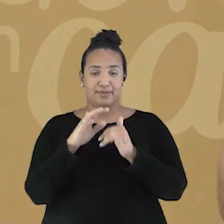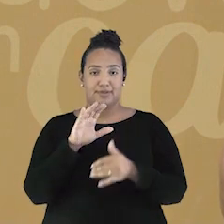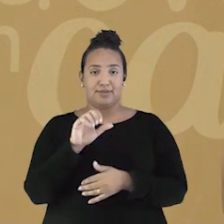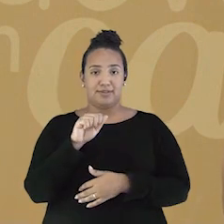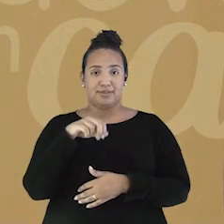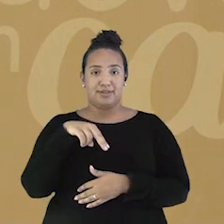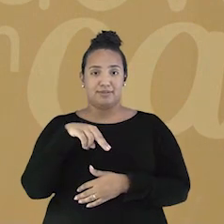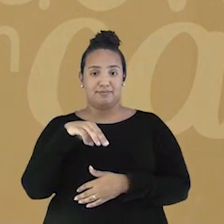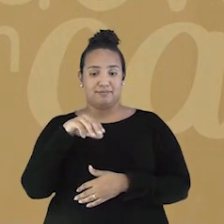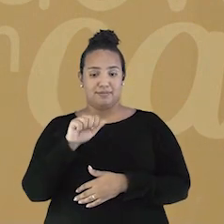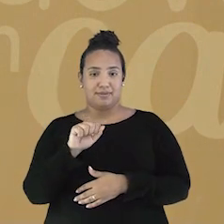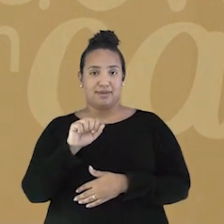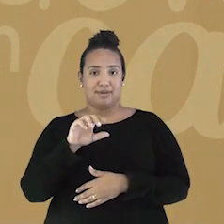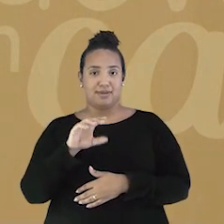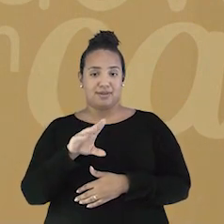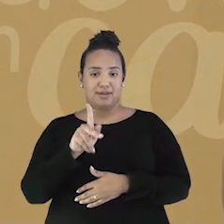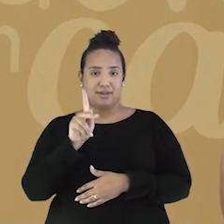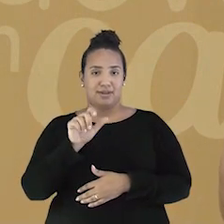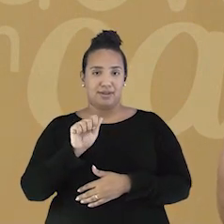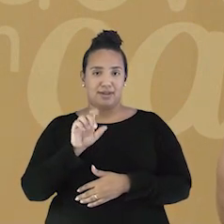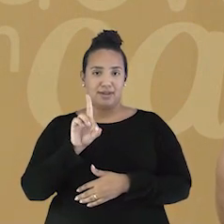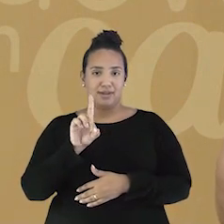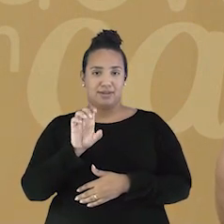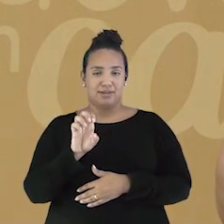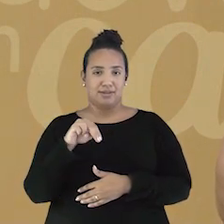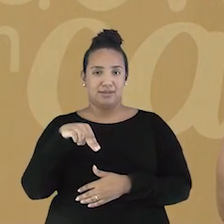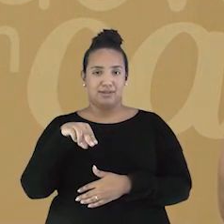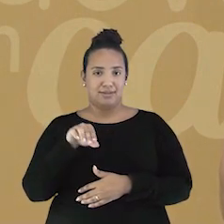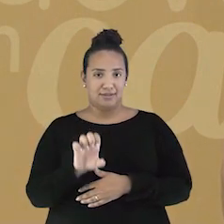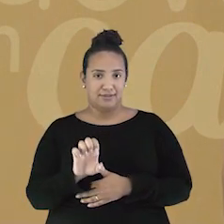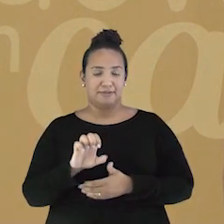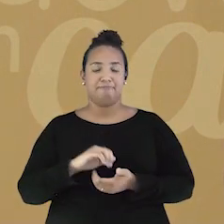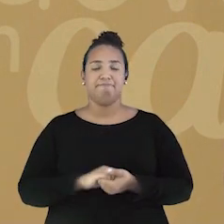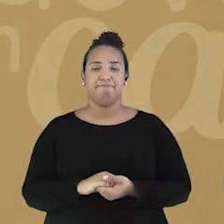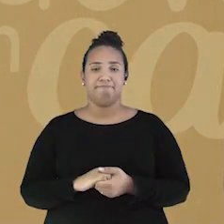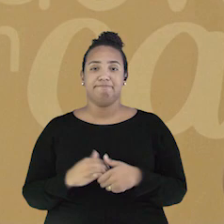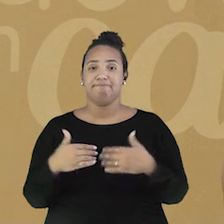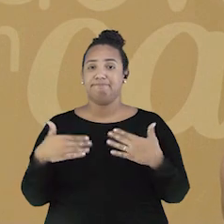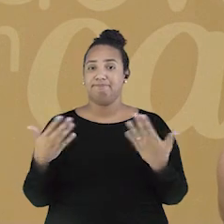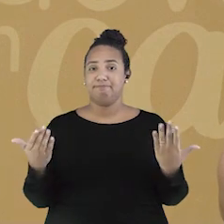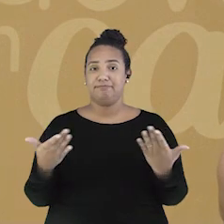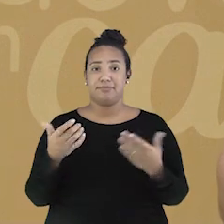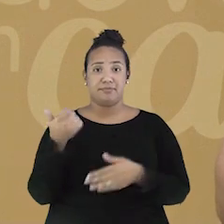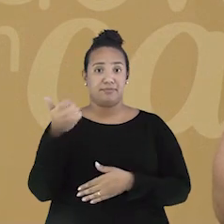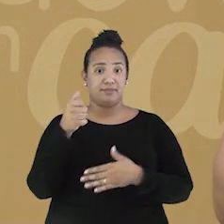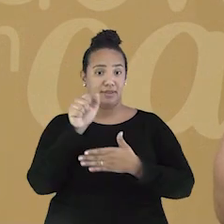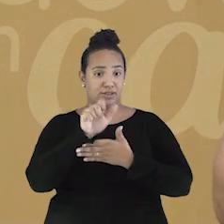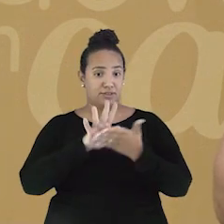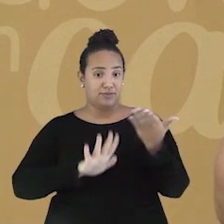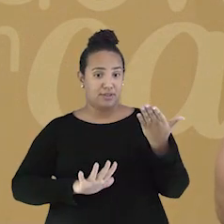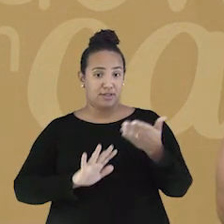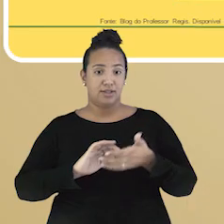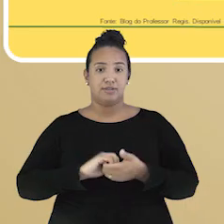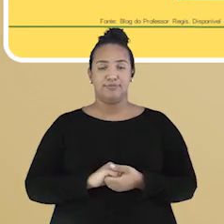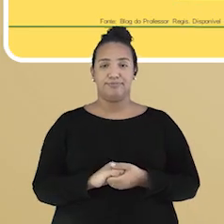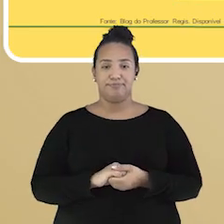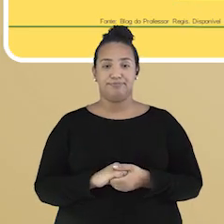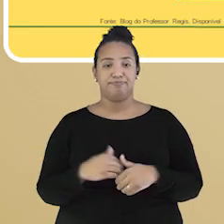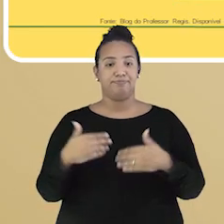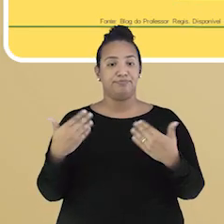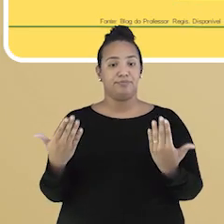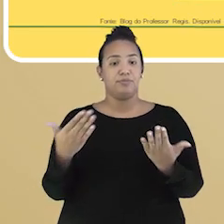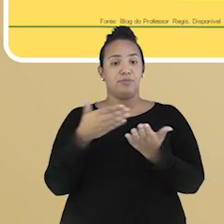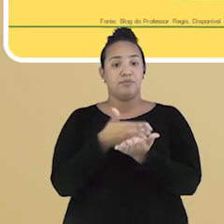canal Khan Academy Brasil pelo vídeo. Vamos então fazer a nossa primeira atividade de hoje? Para